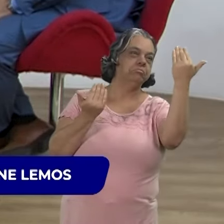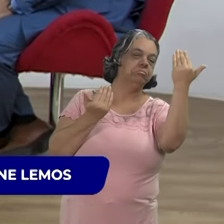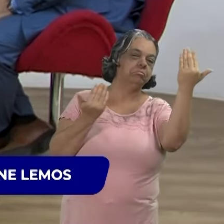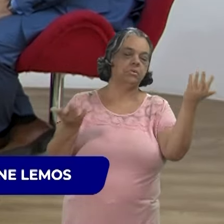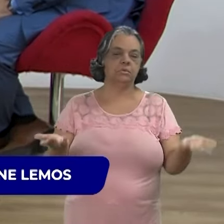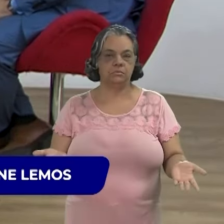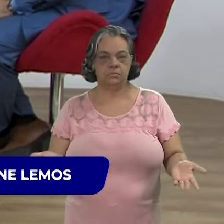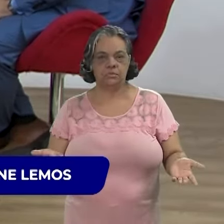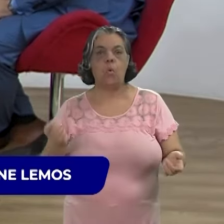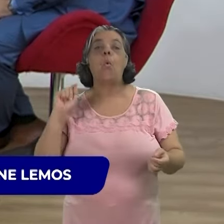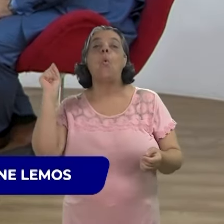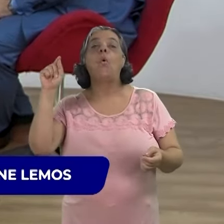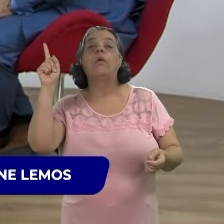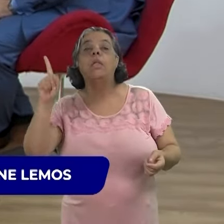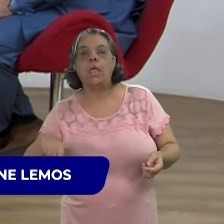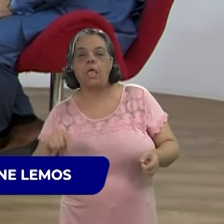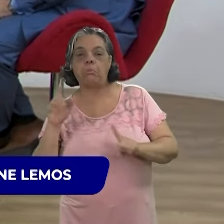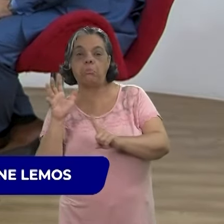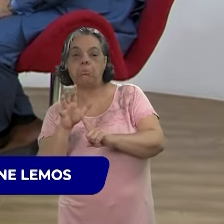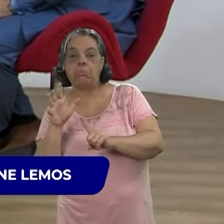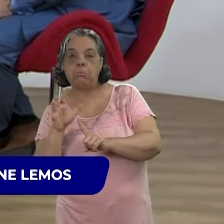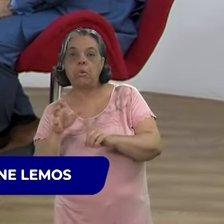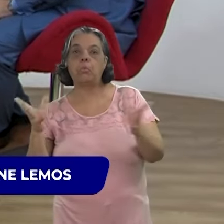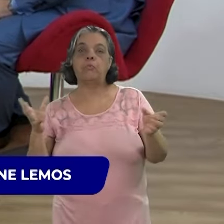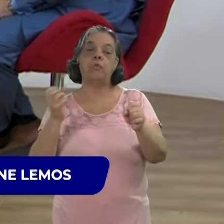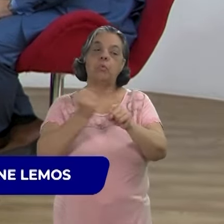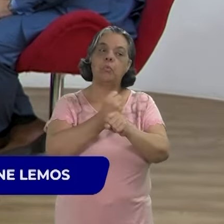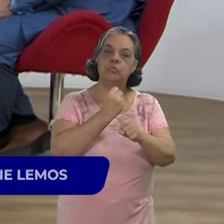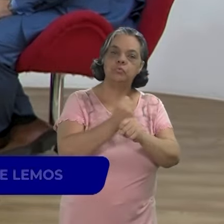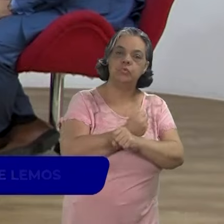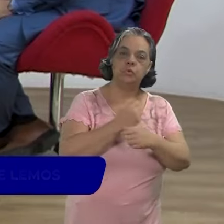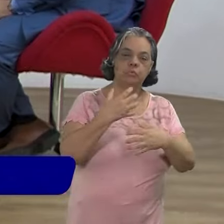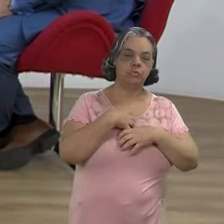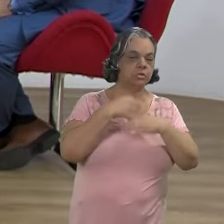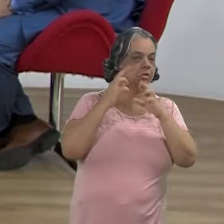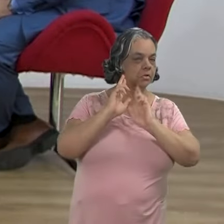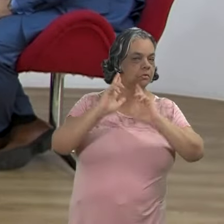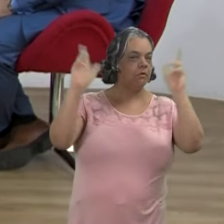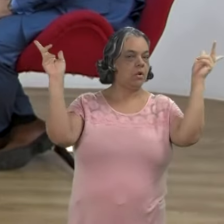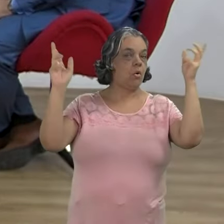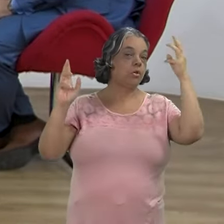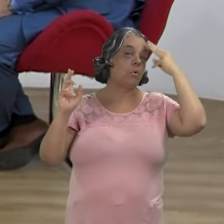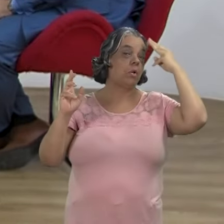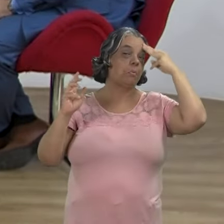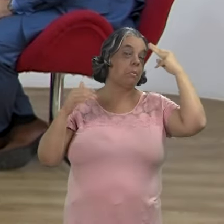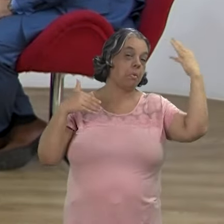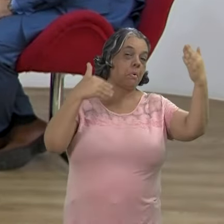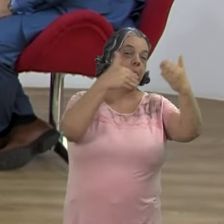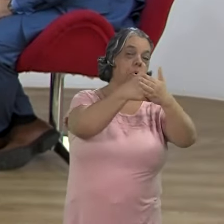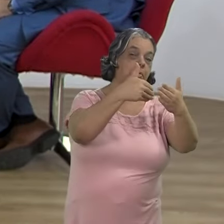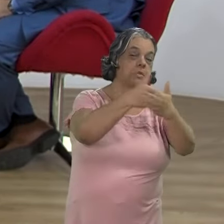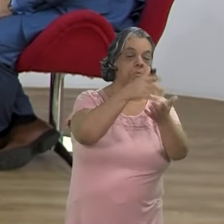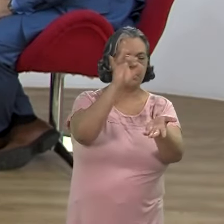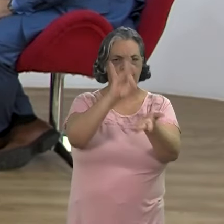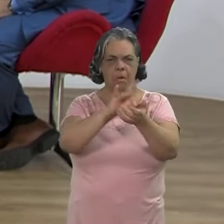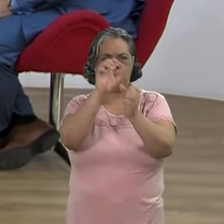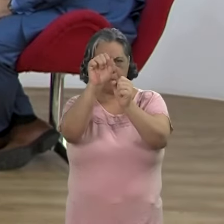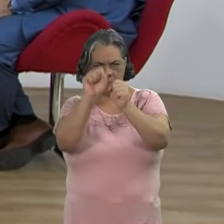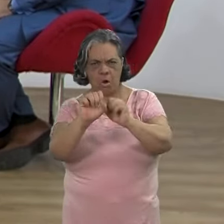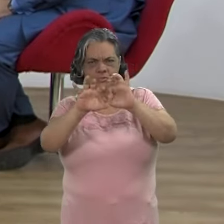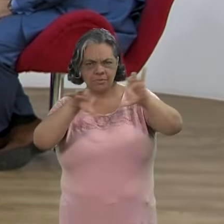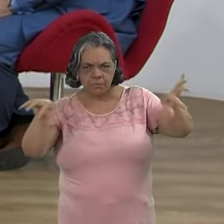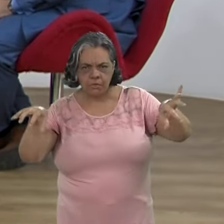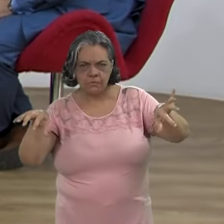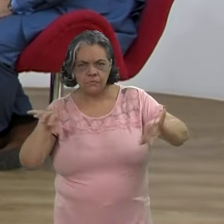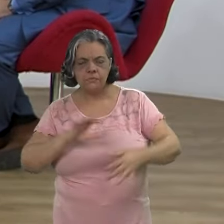Ingrid, o que é manipulado, o que foi construído com outro sentido e uma memória que se aproxima da realidade? É